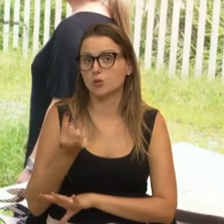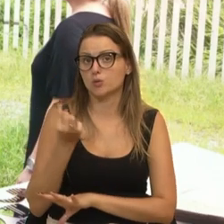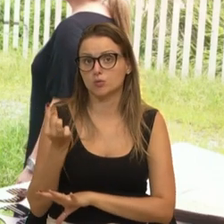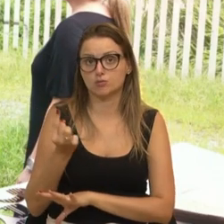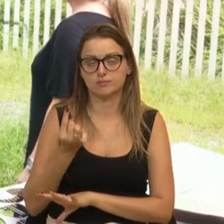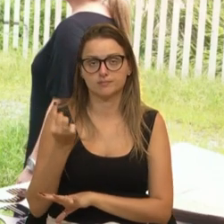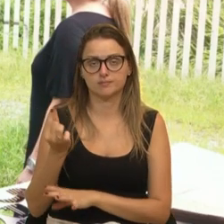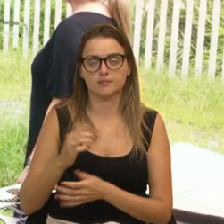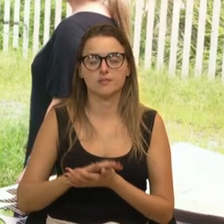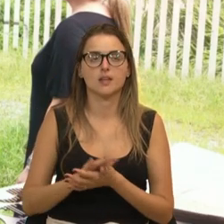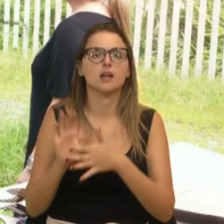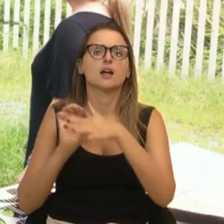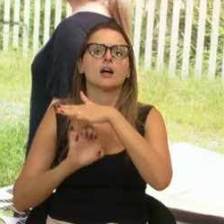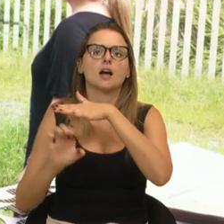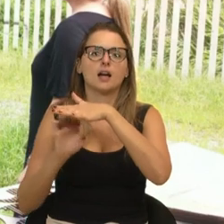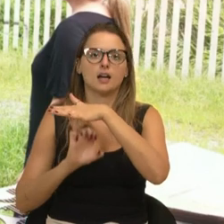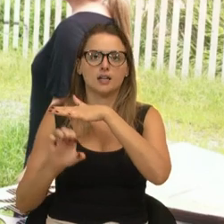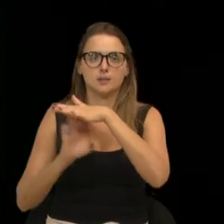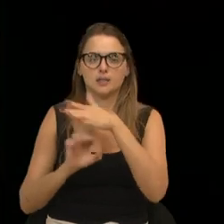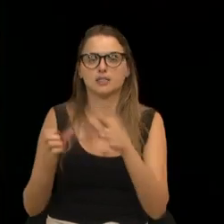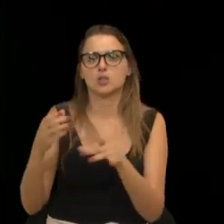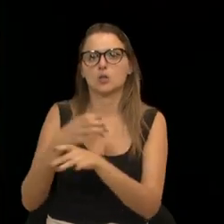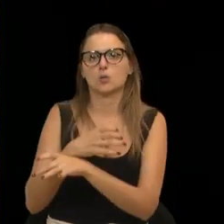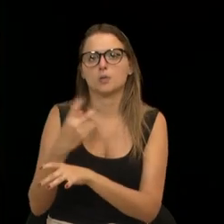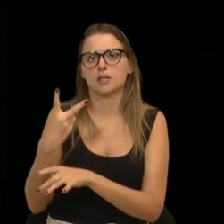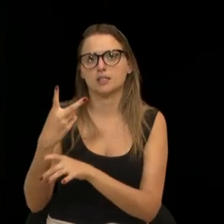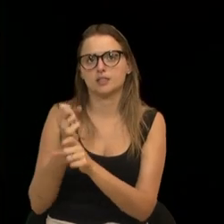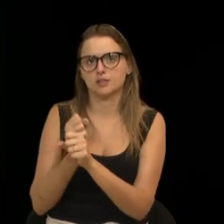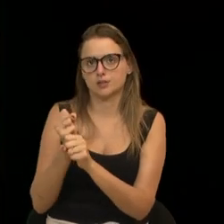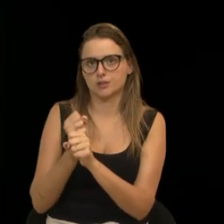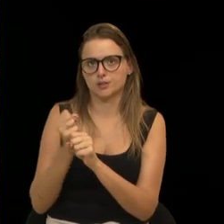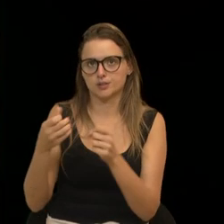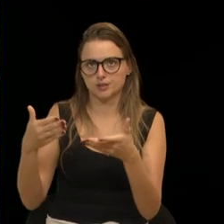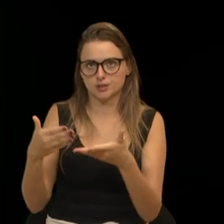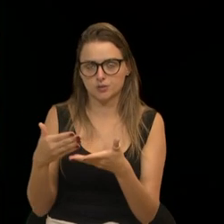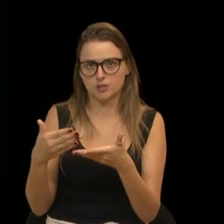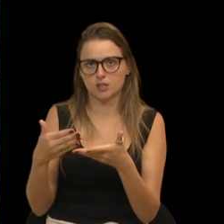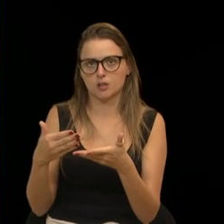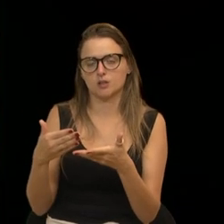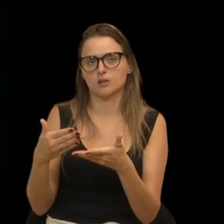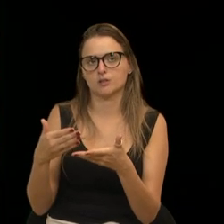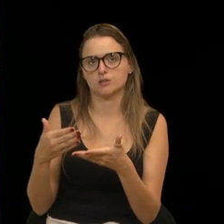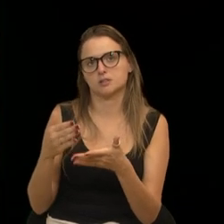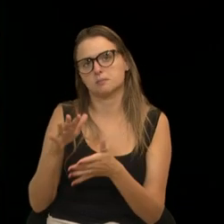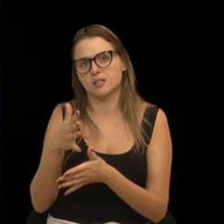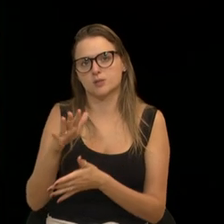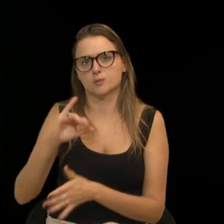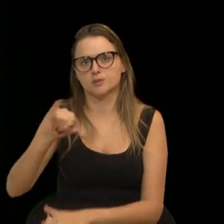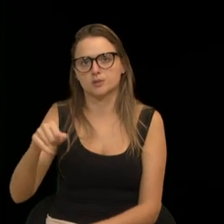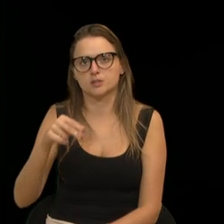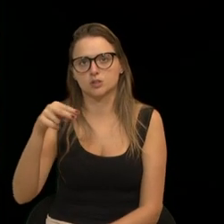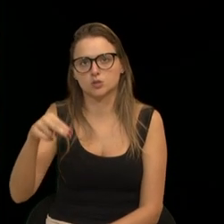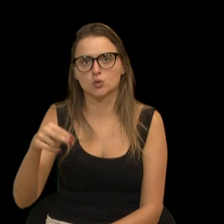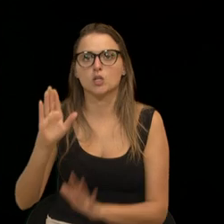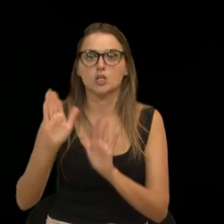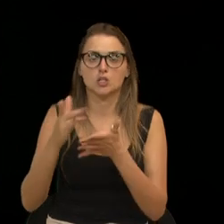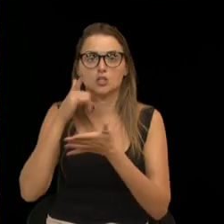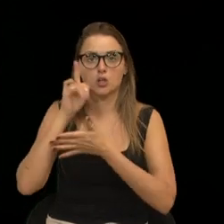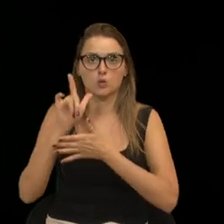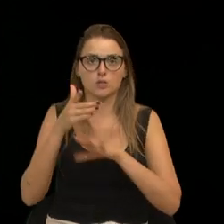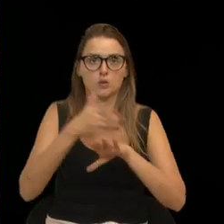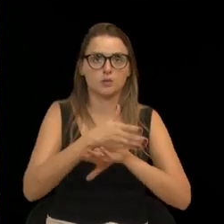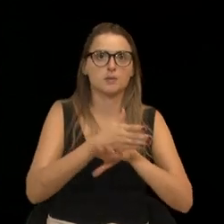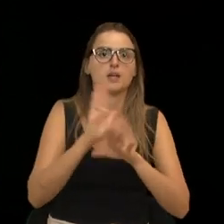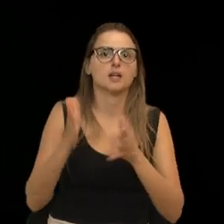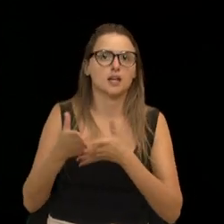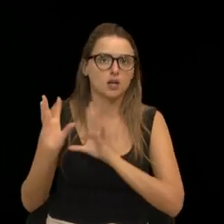E essa empresa vence o seu período de dois anos agora na metade do ano, já conseguiu se consolidar no mercado e está